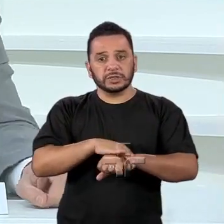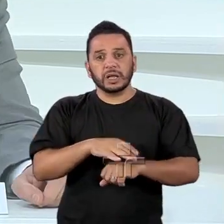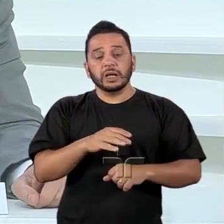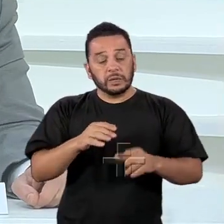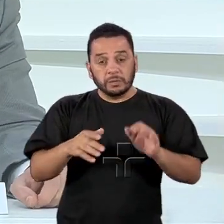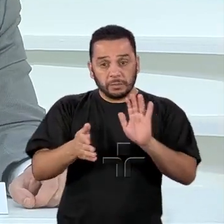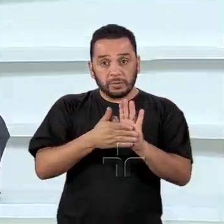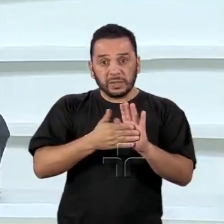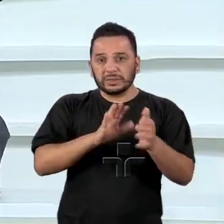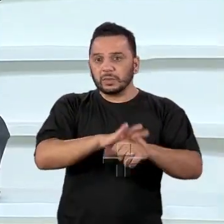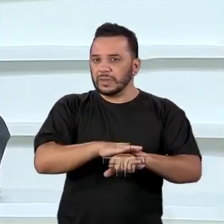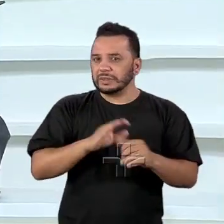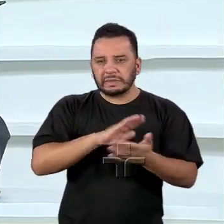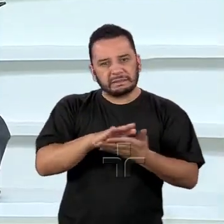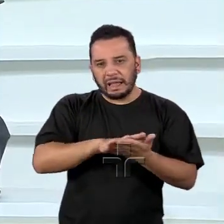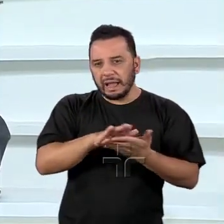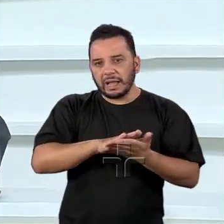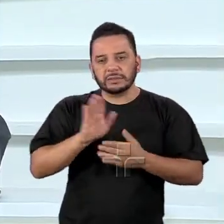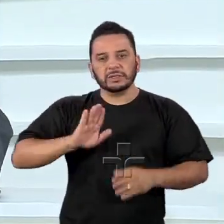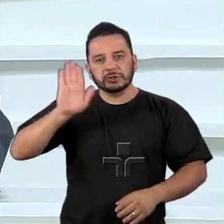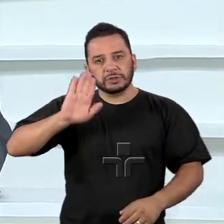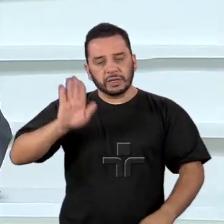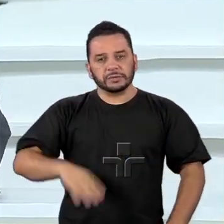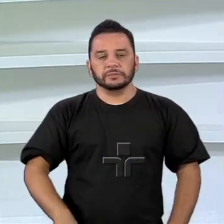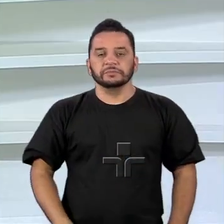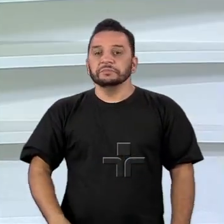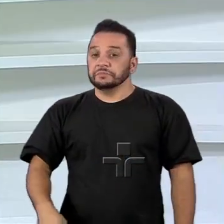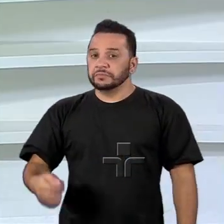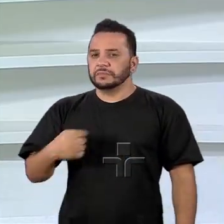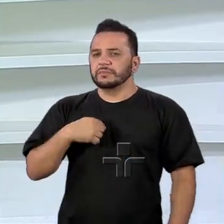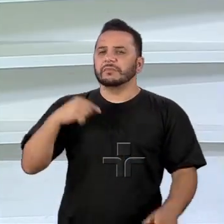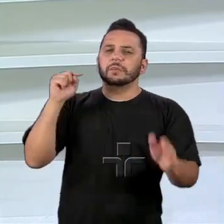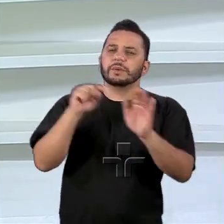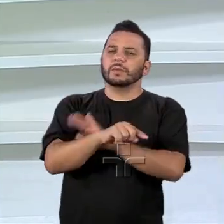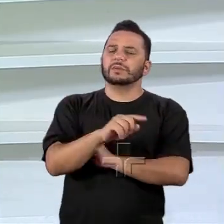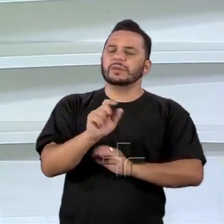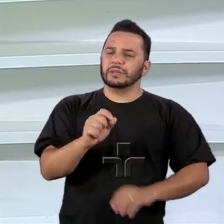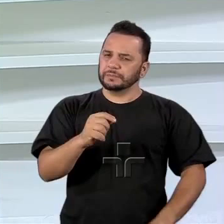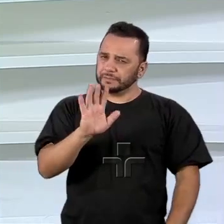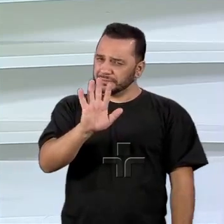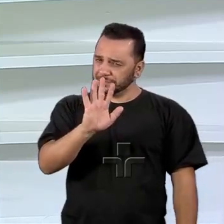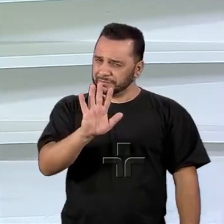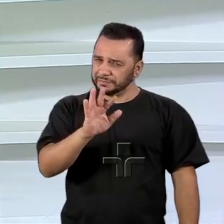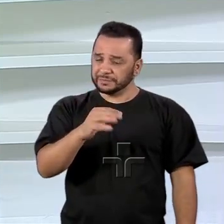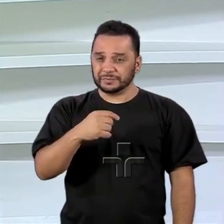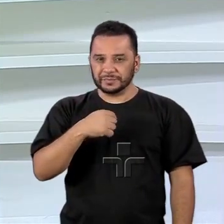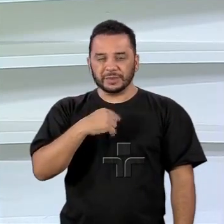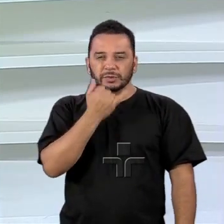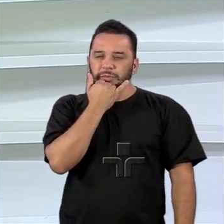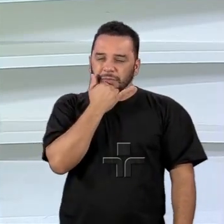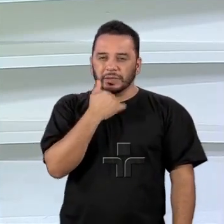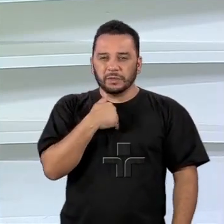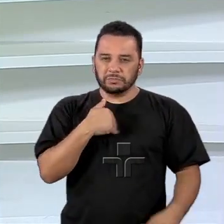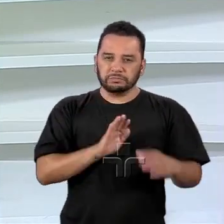queria... Você quer falar com a Amanda? É, eu ia fazer uma pergunta. Não, eu queria perguntar... Quero te atropelar.